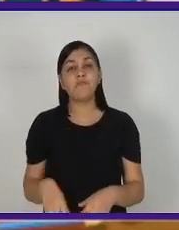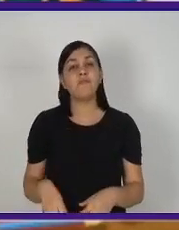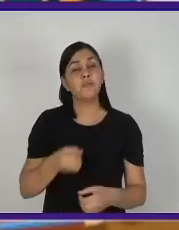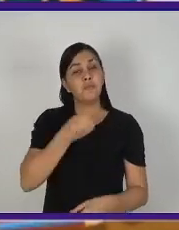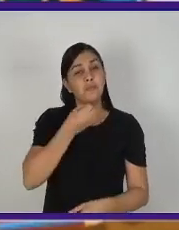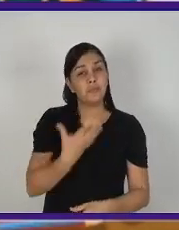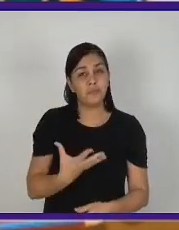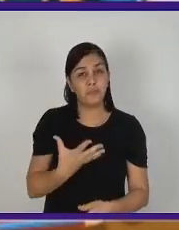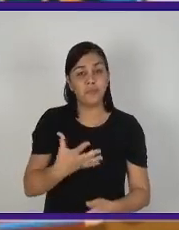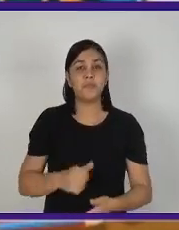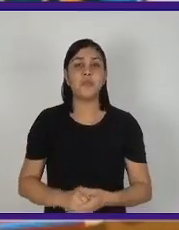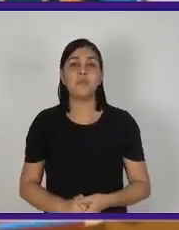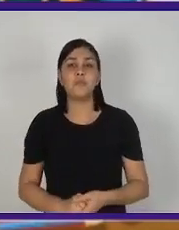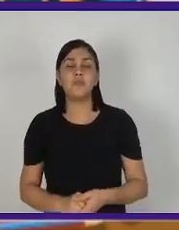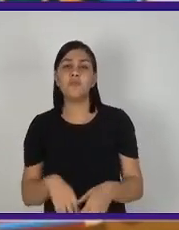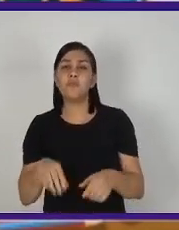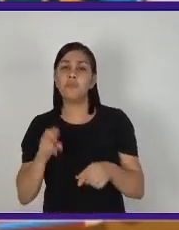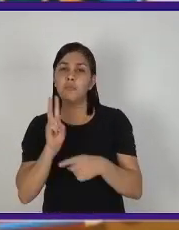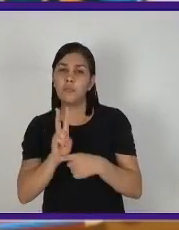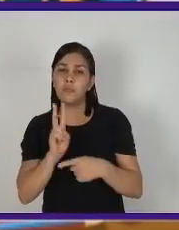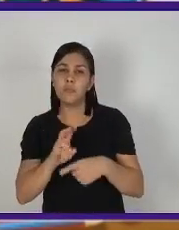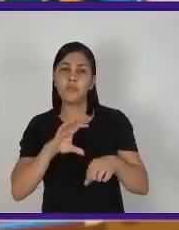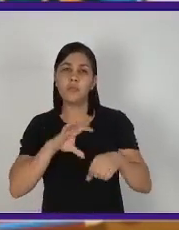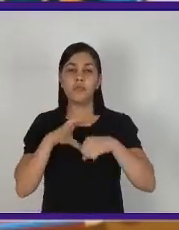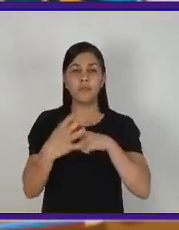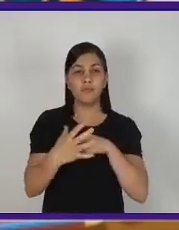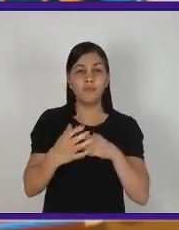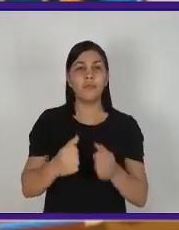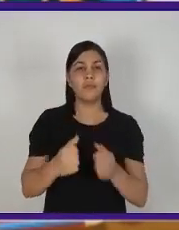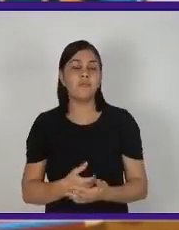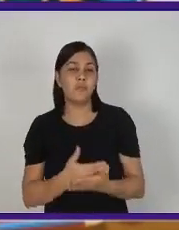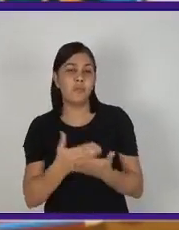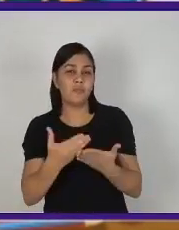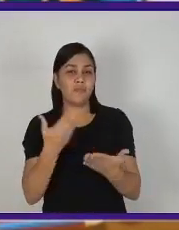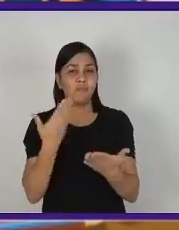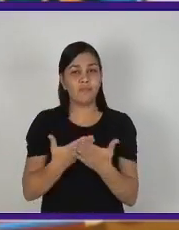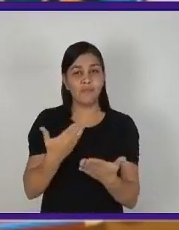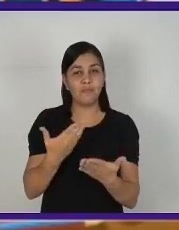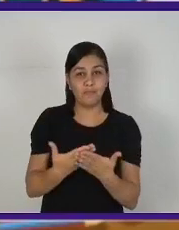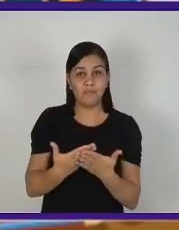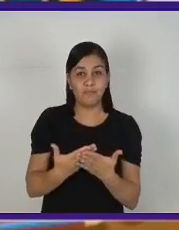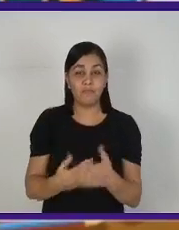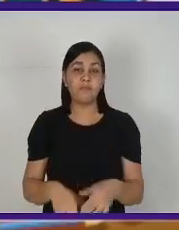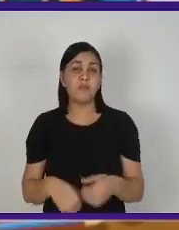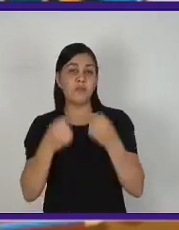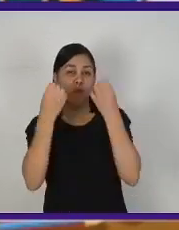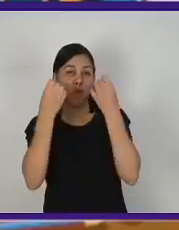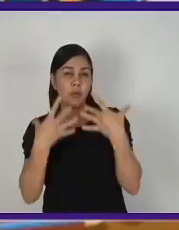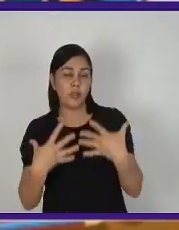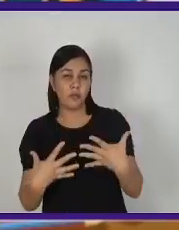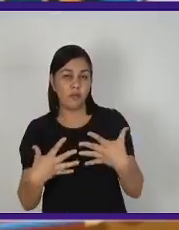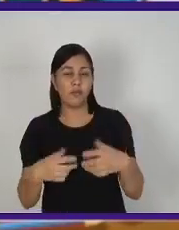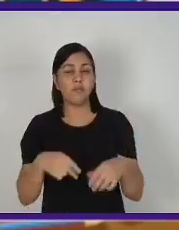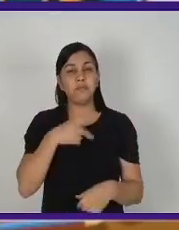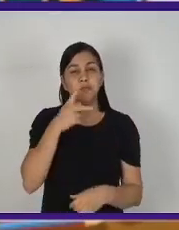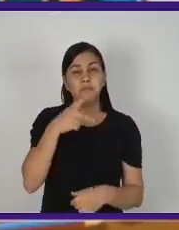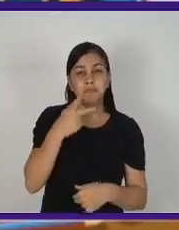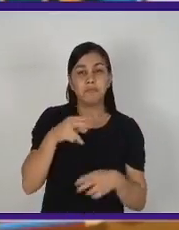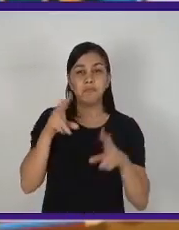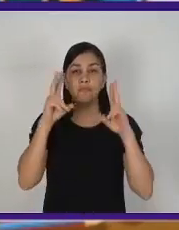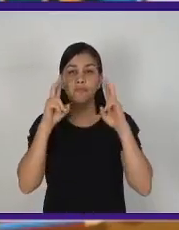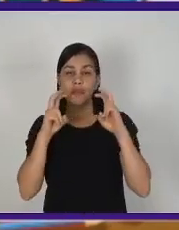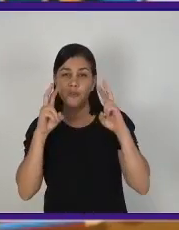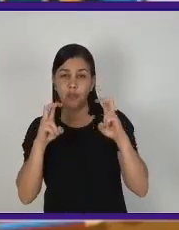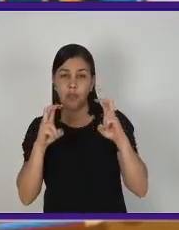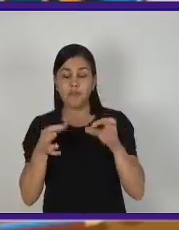os cuidados de prevenção contra a Covid-19. E a gente vai começar aqui nossa aula falando de um tema que eu tenho